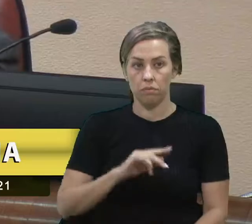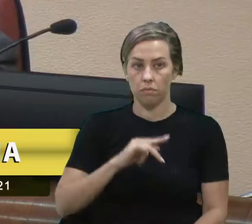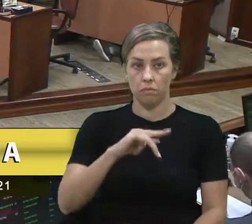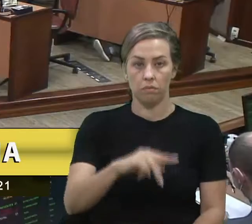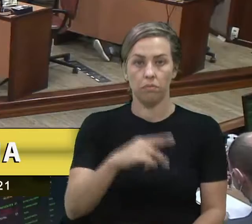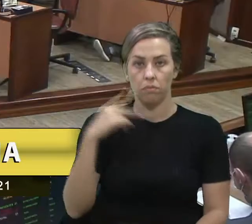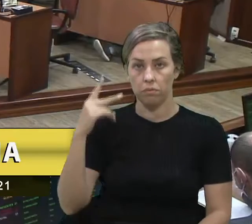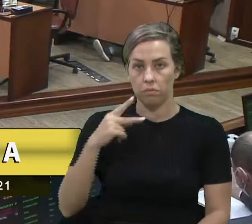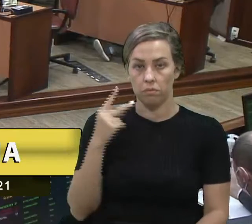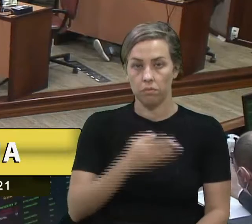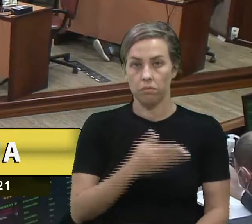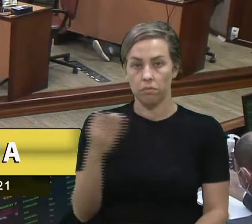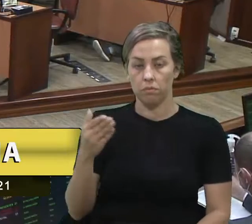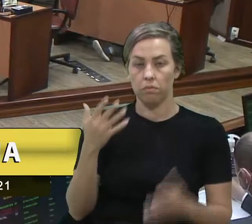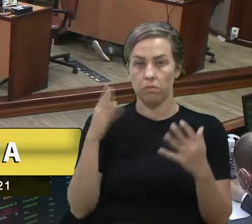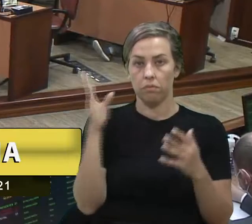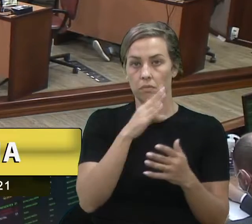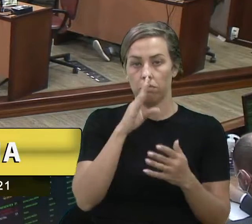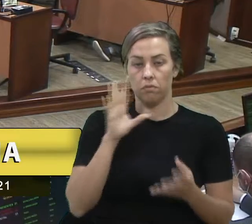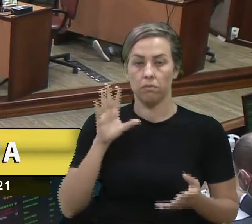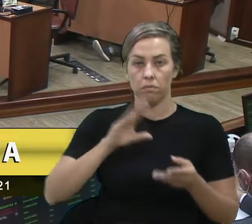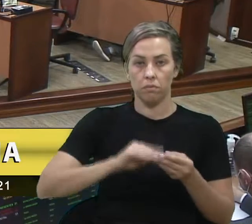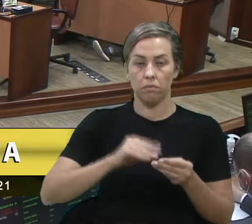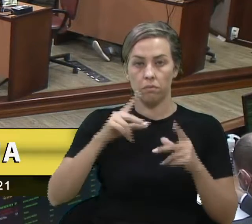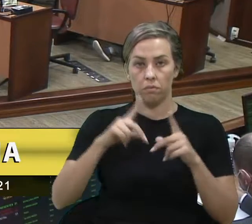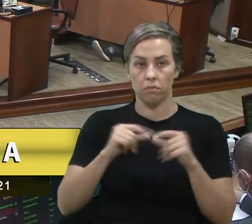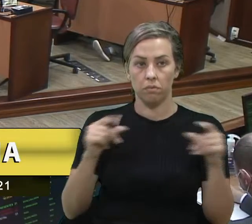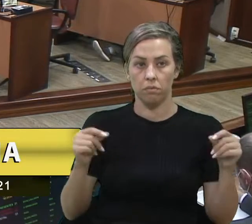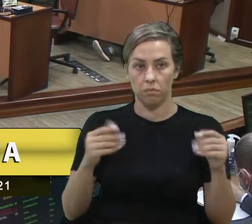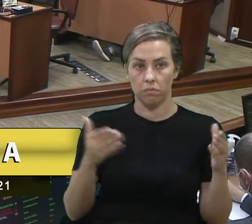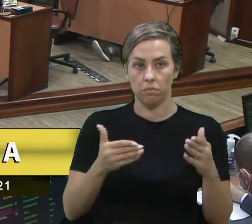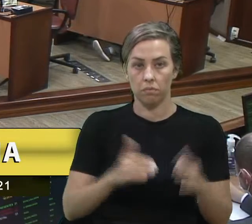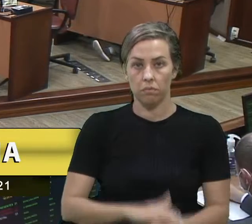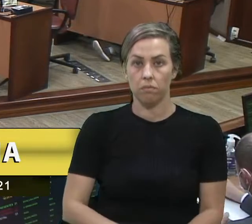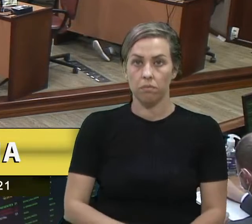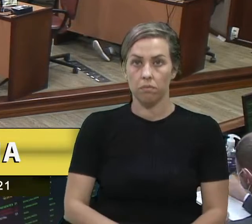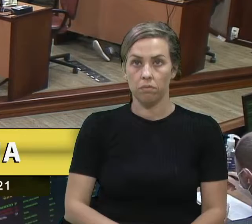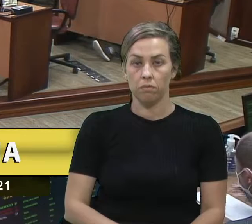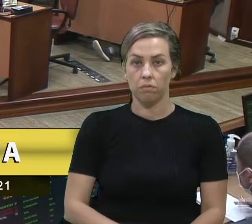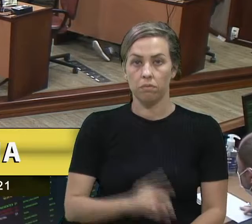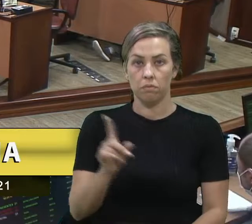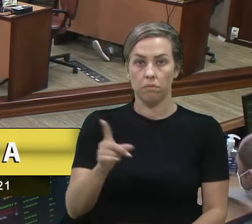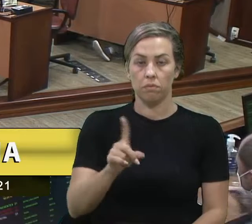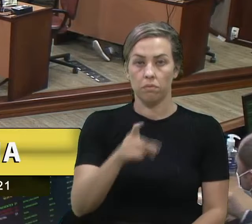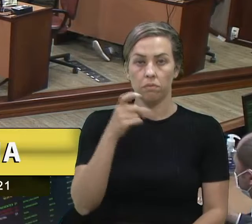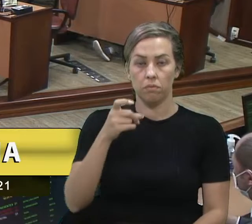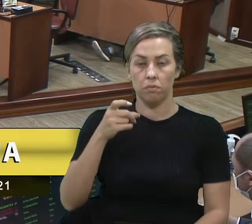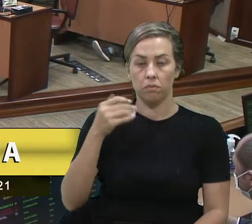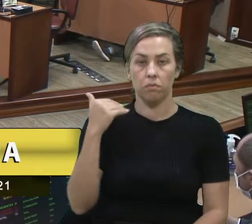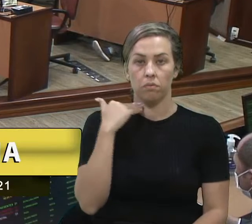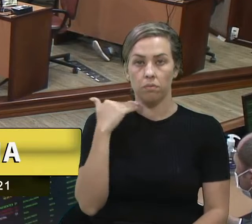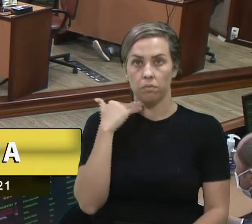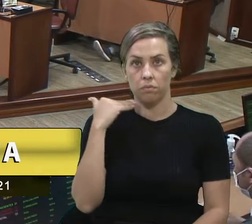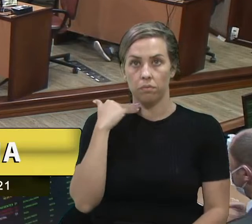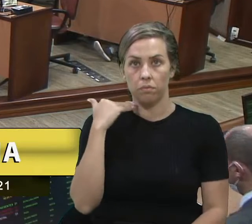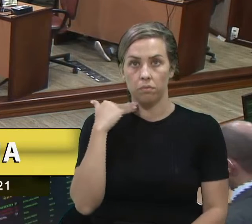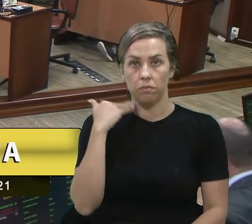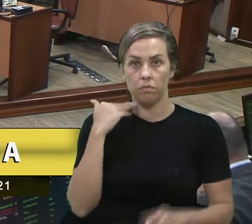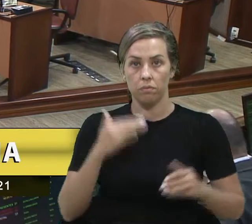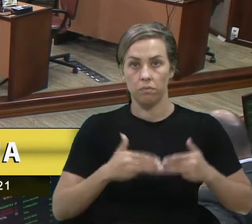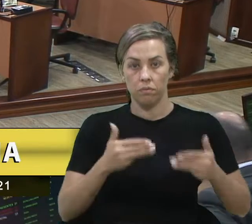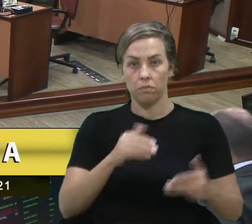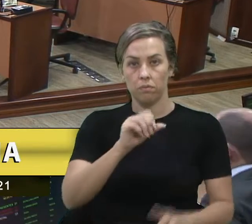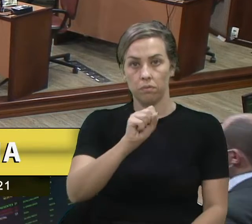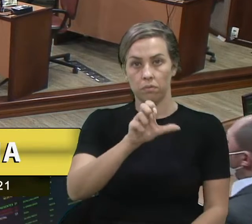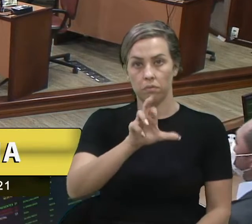Senhoras senhores vereadores, de forma bem rápida, hoje em Brasília, então, o ex-juiz e ex-ministro Sérgio